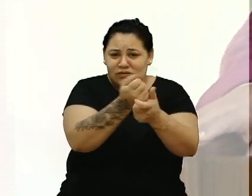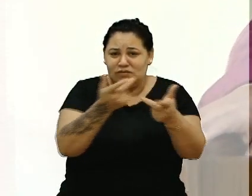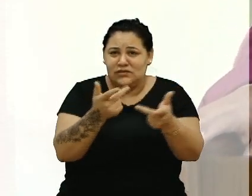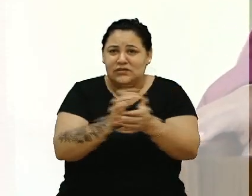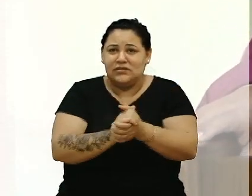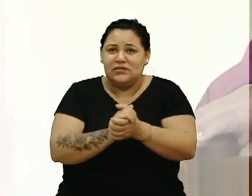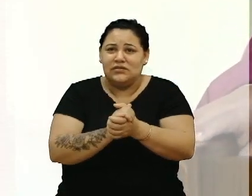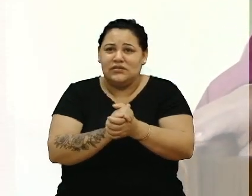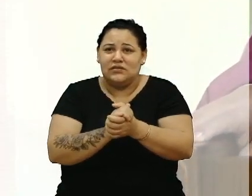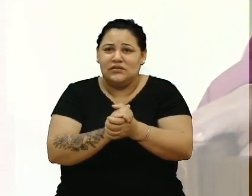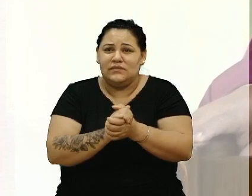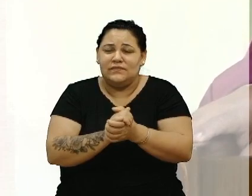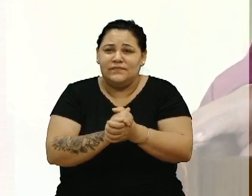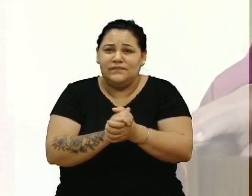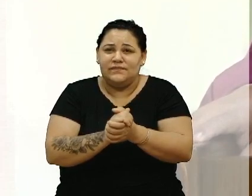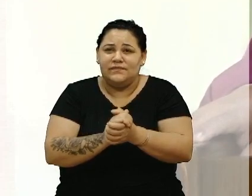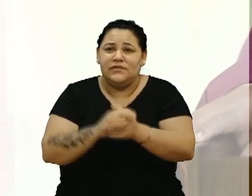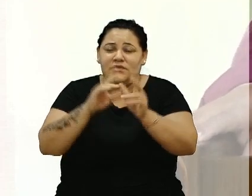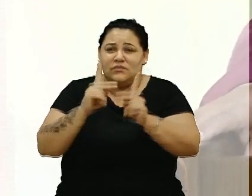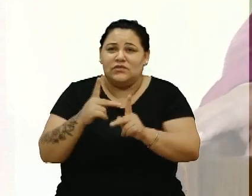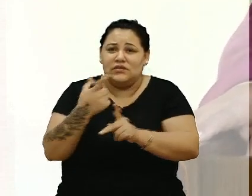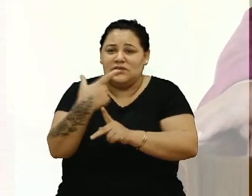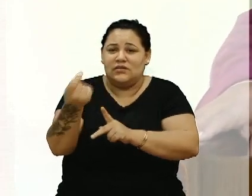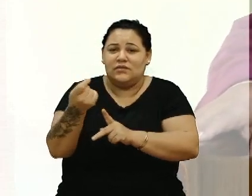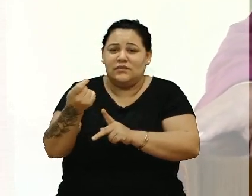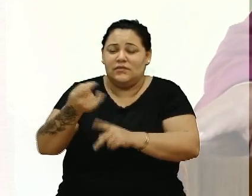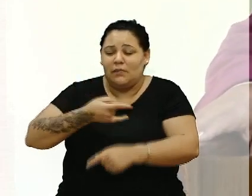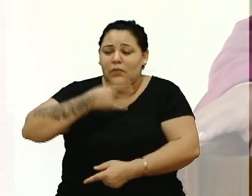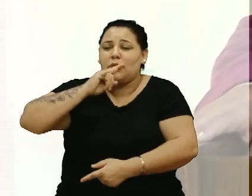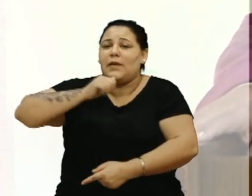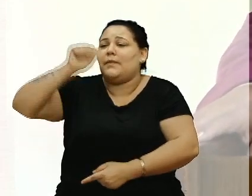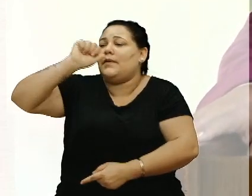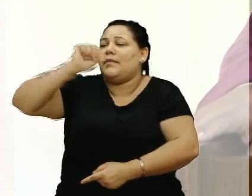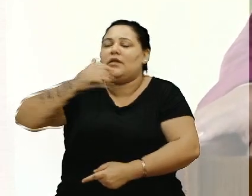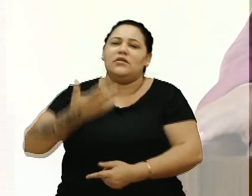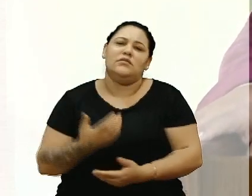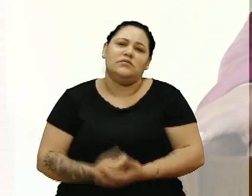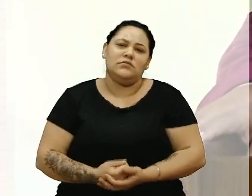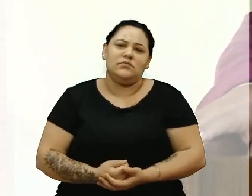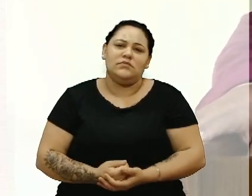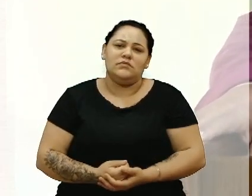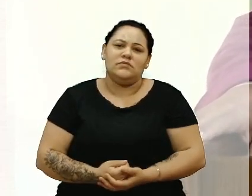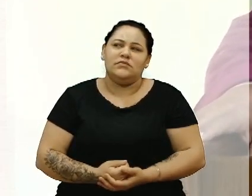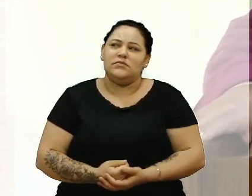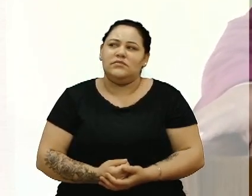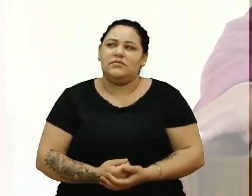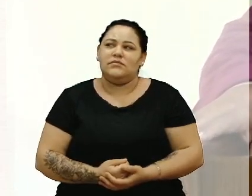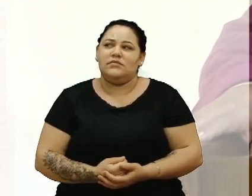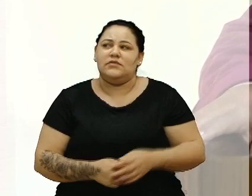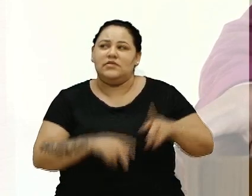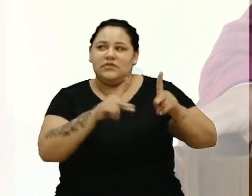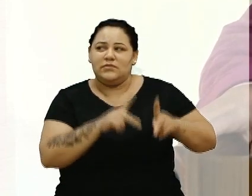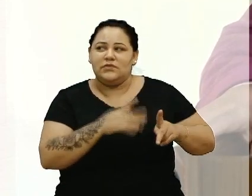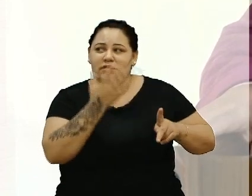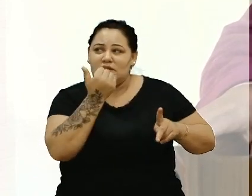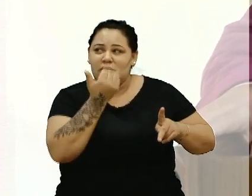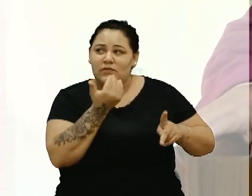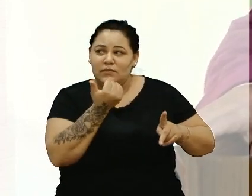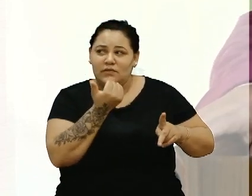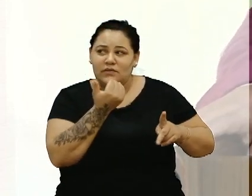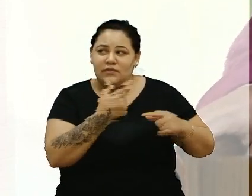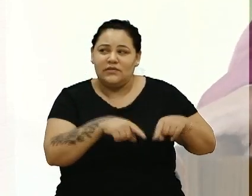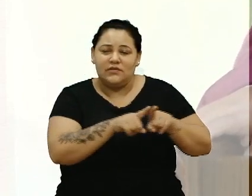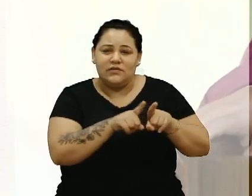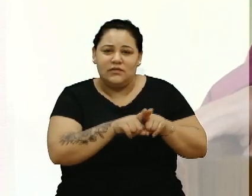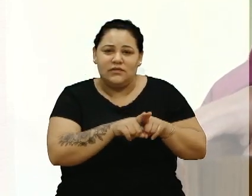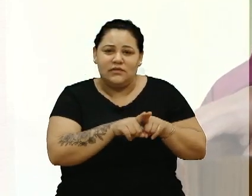comprovante que as pessoas saíram para ficar no boteco, para ficar bebendo. Não, as pessoas estavam tensas, as pessoas não queriam comer, não queriam... Se tivesse